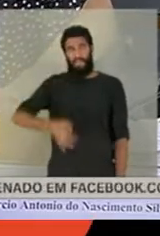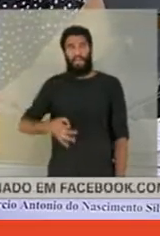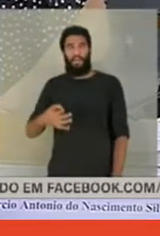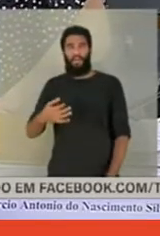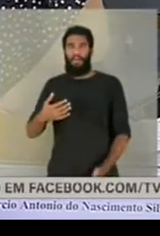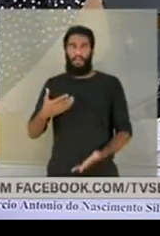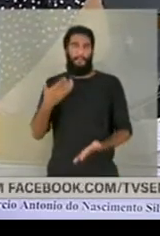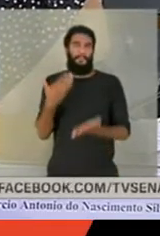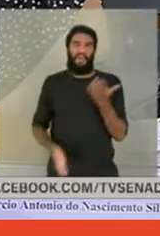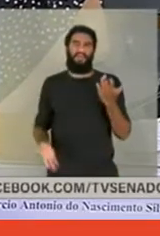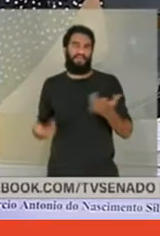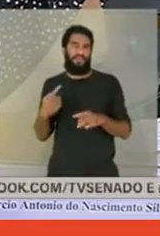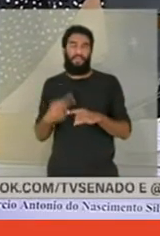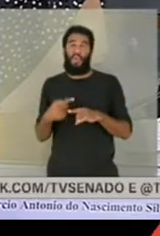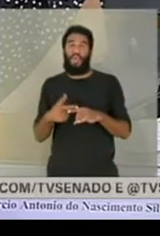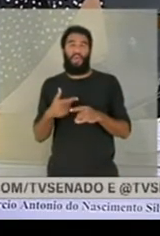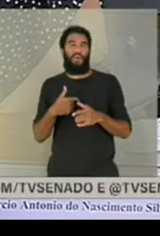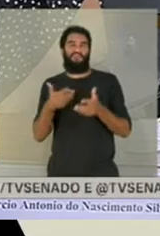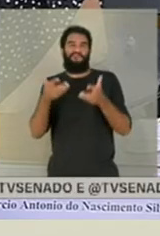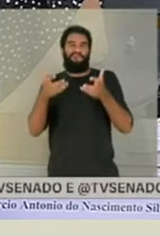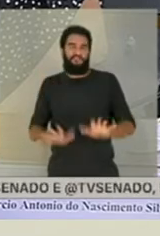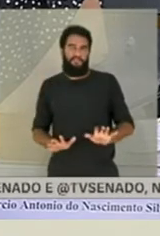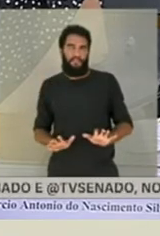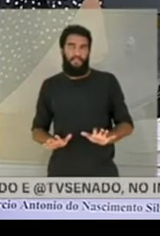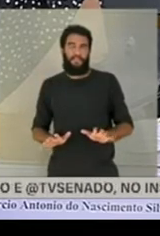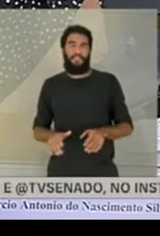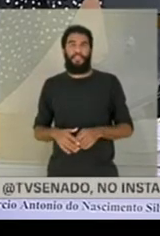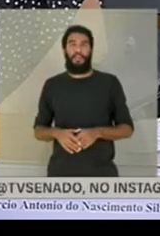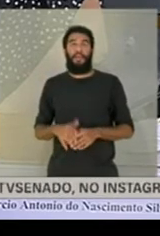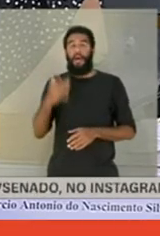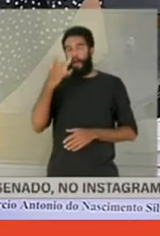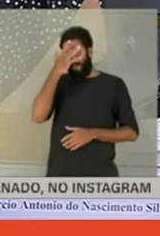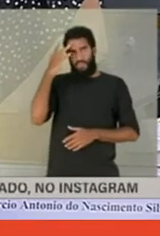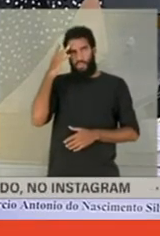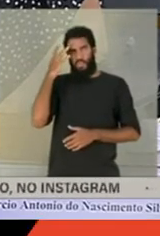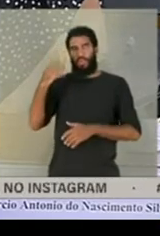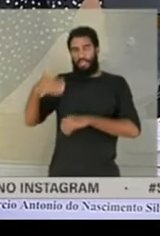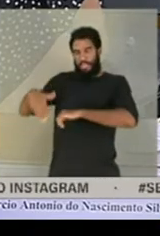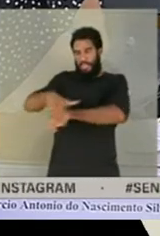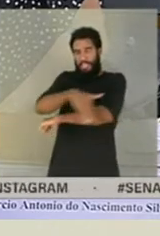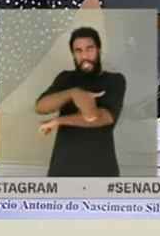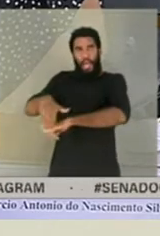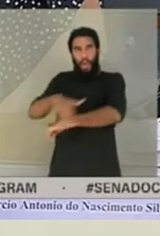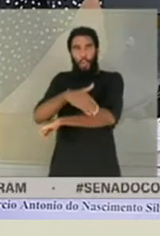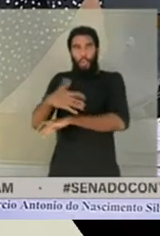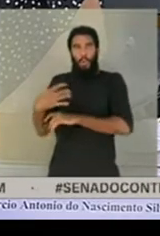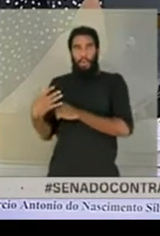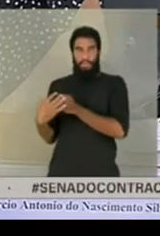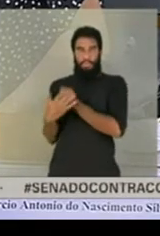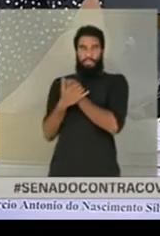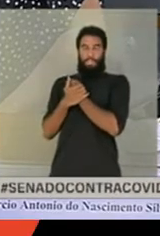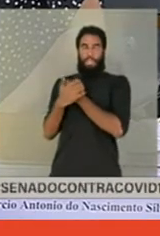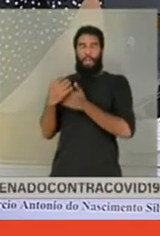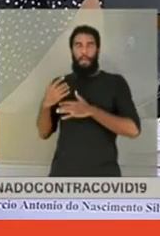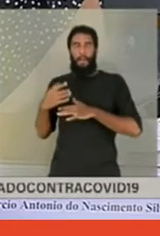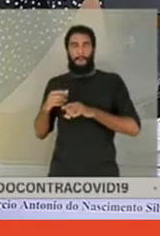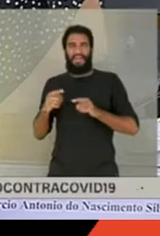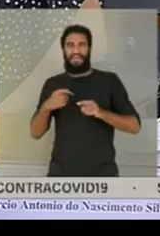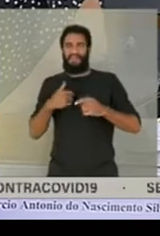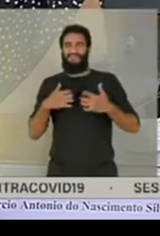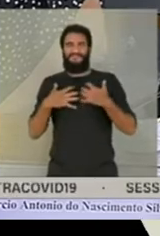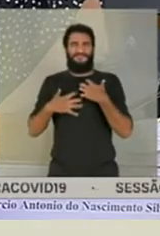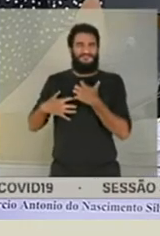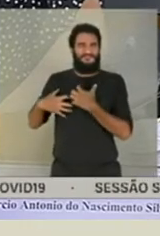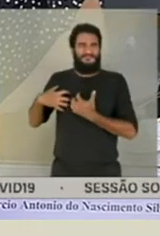aquilo, sabe, e foi contido pelas pessoas da rua, mas eu estava com muito sentimento, era muita dor, sabe, era muita dor, muita